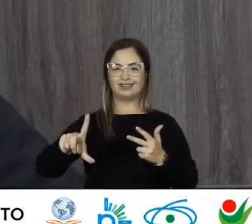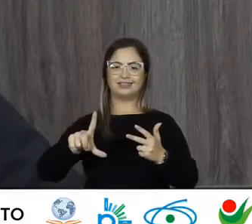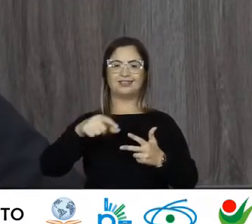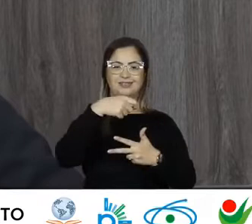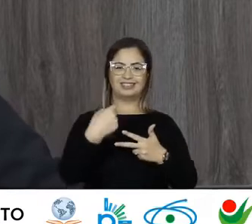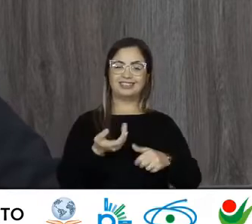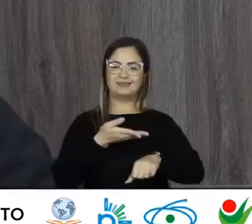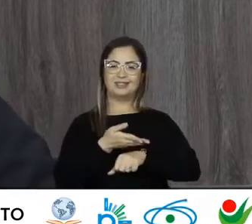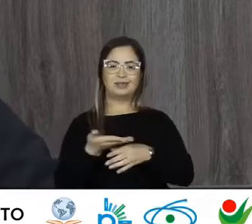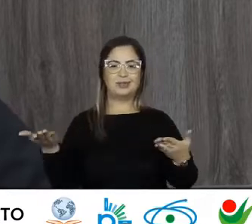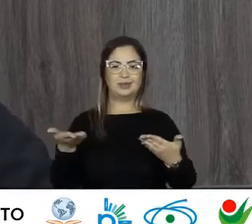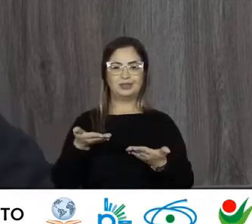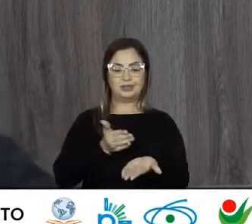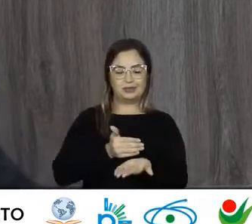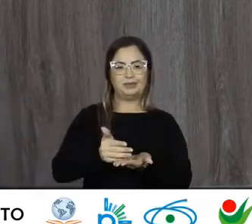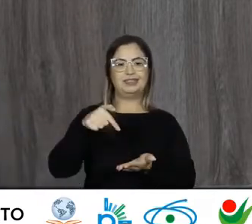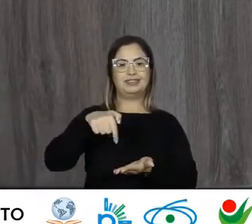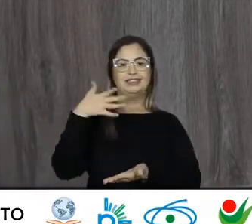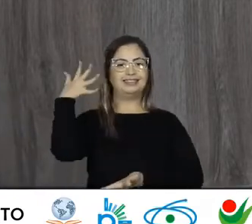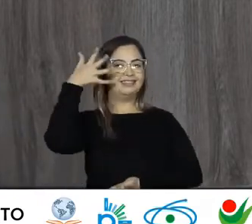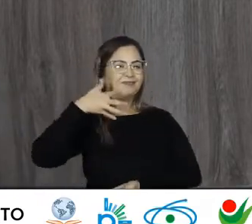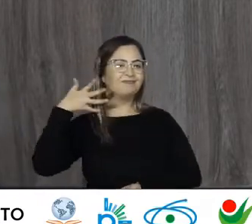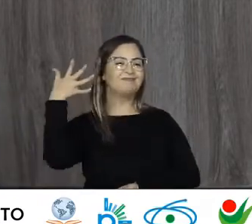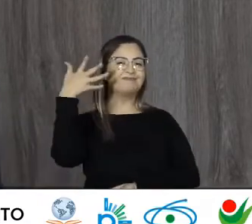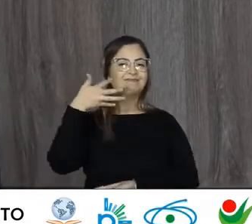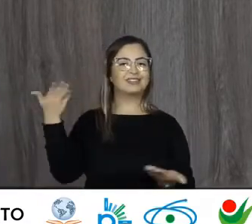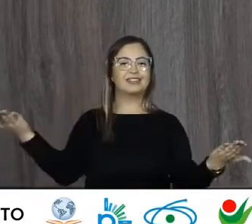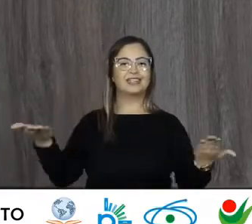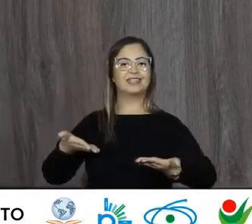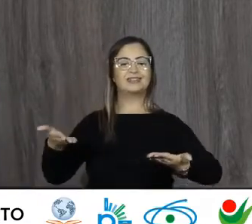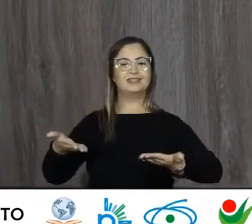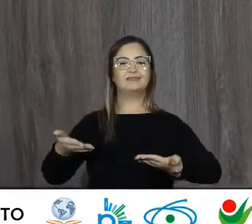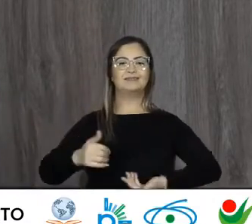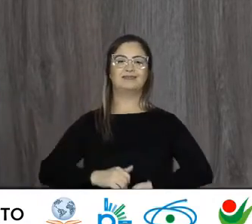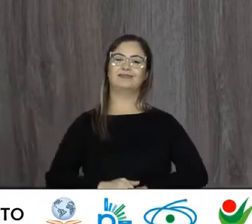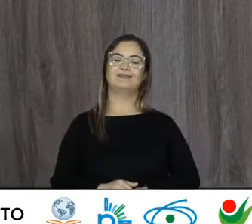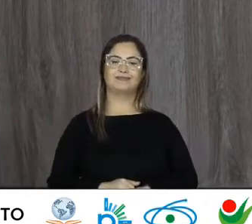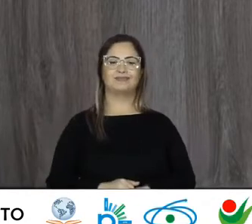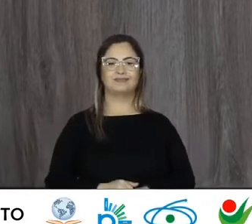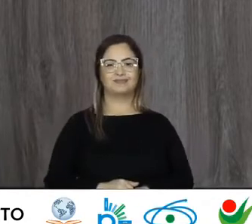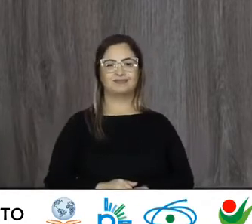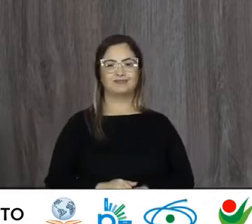Na nossa abertura Nesse momento Então A gente